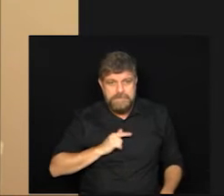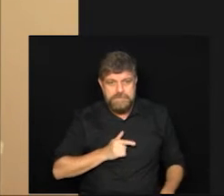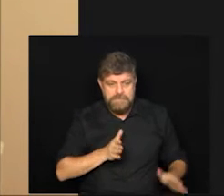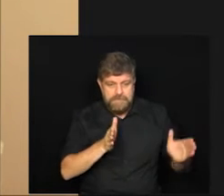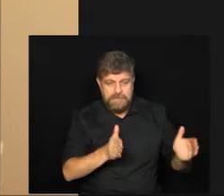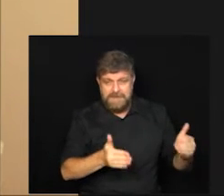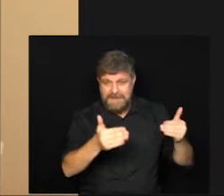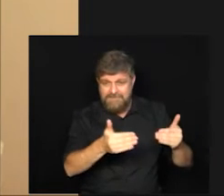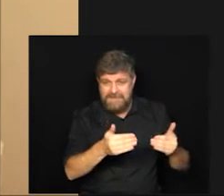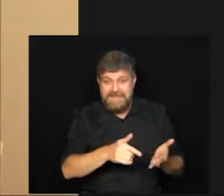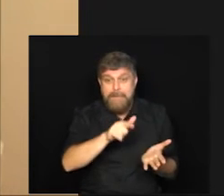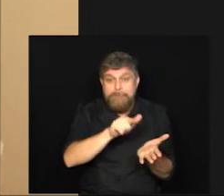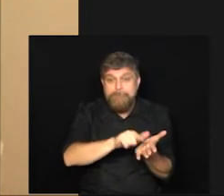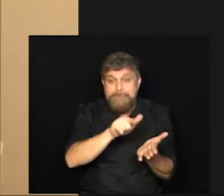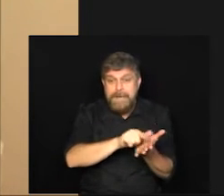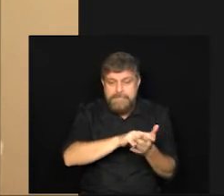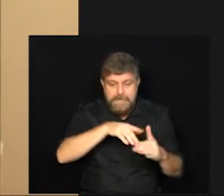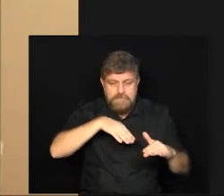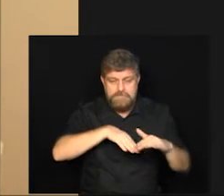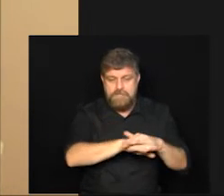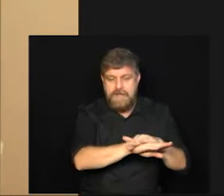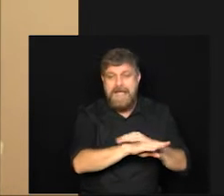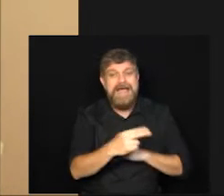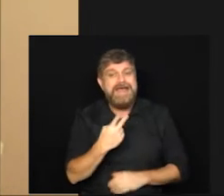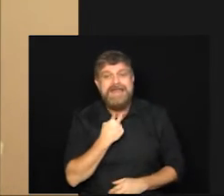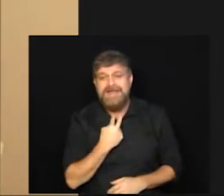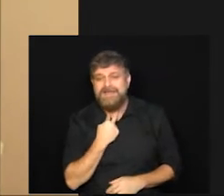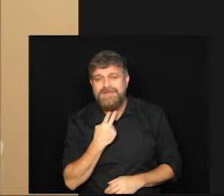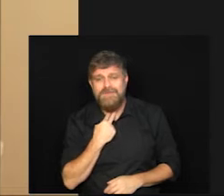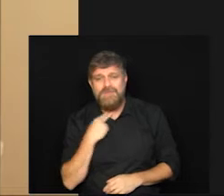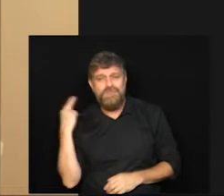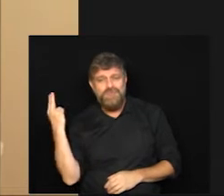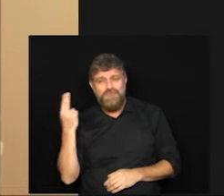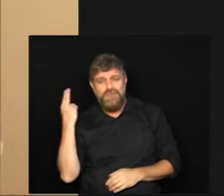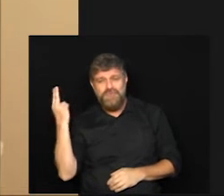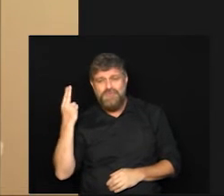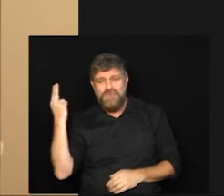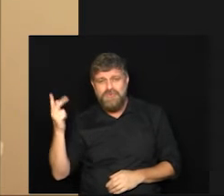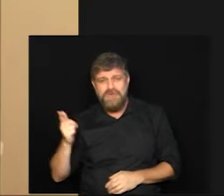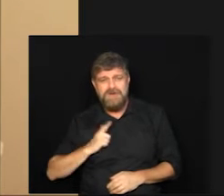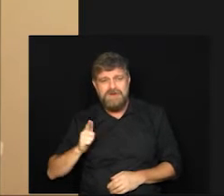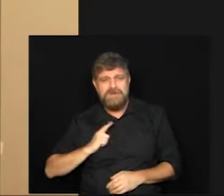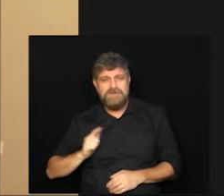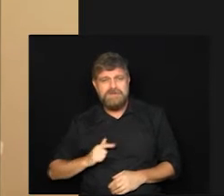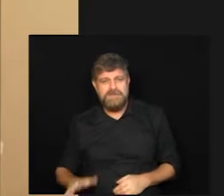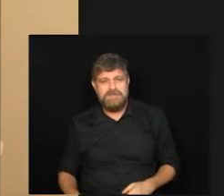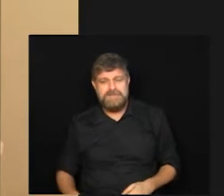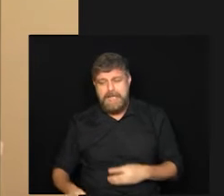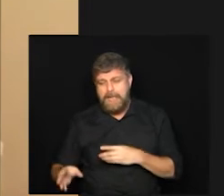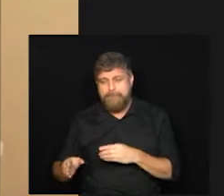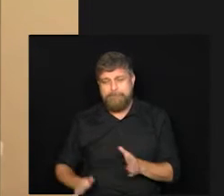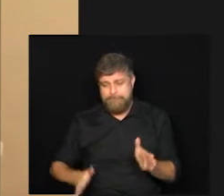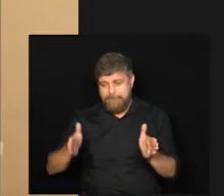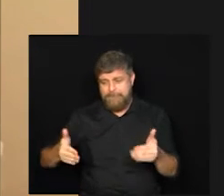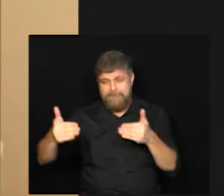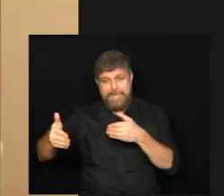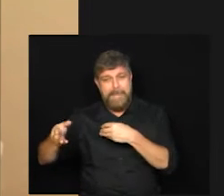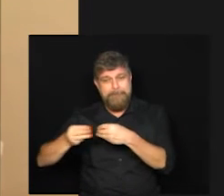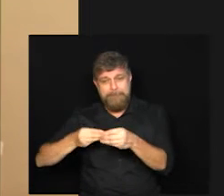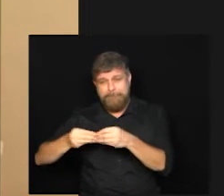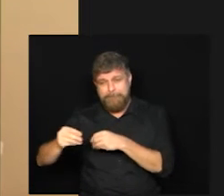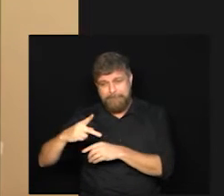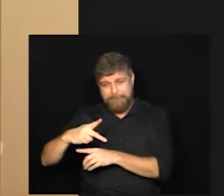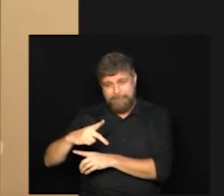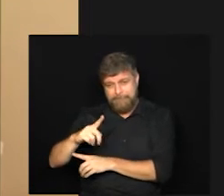envelope de papel ele não pode de maneira alguma ser guardado em recipiente plástico porque